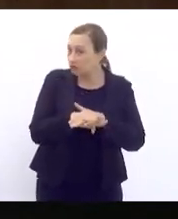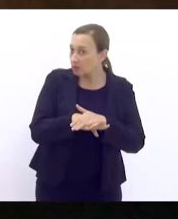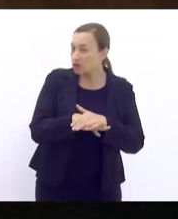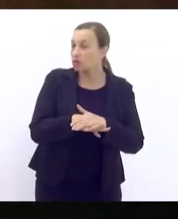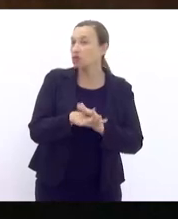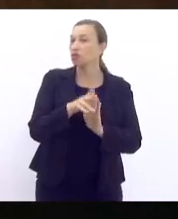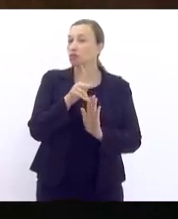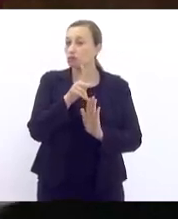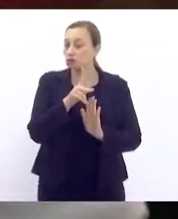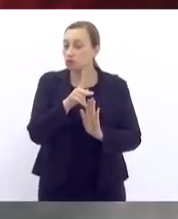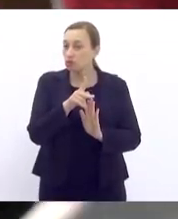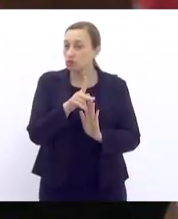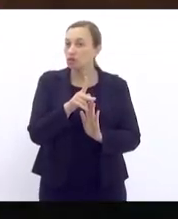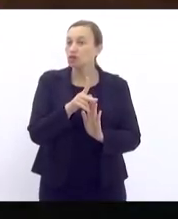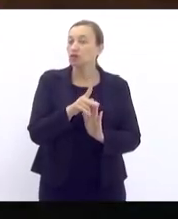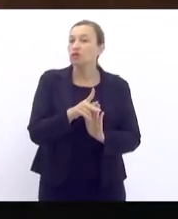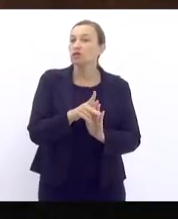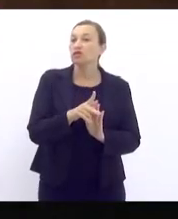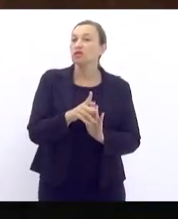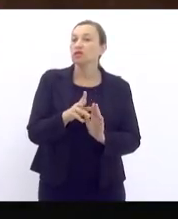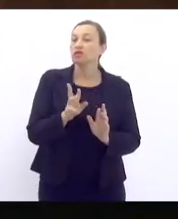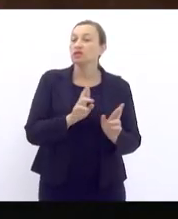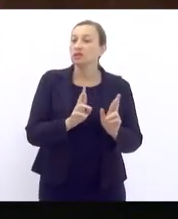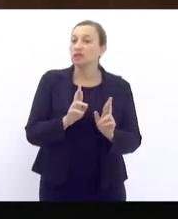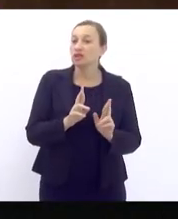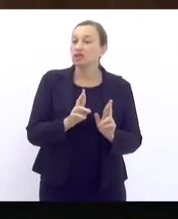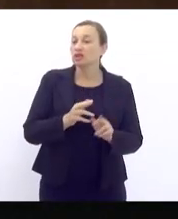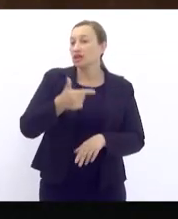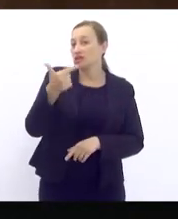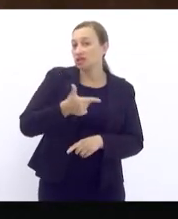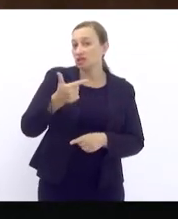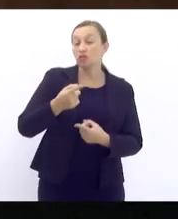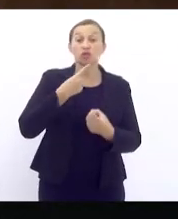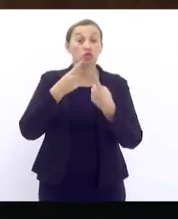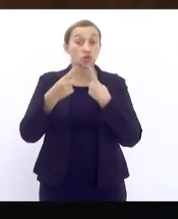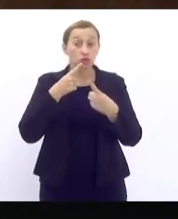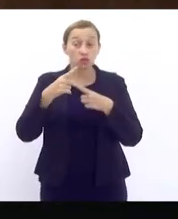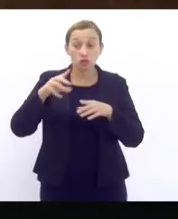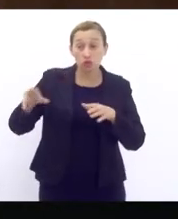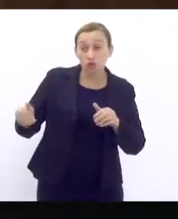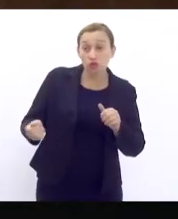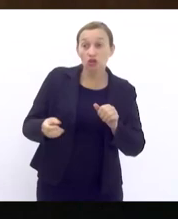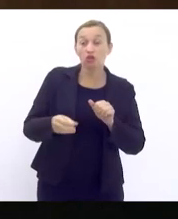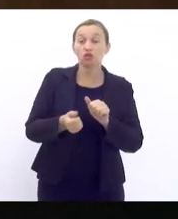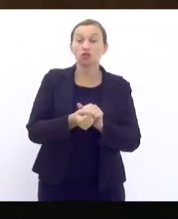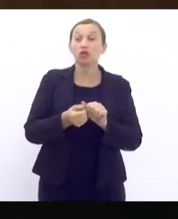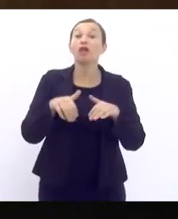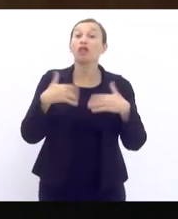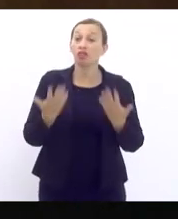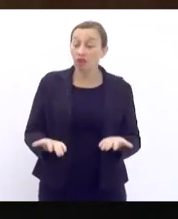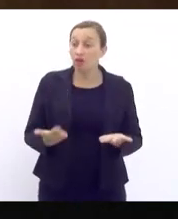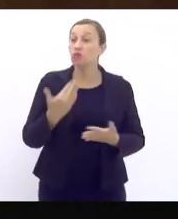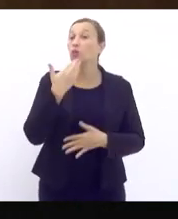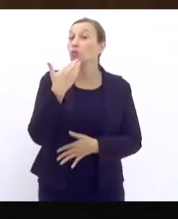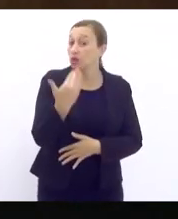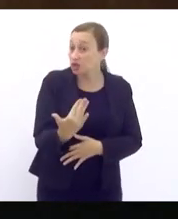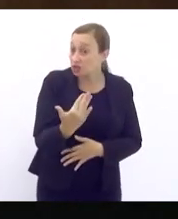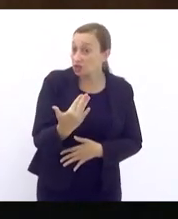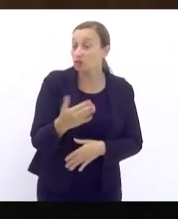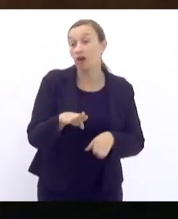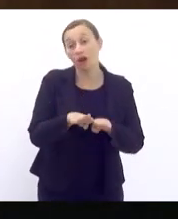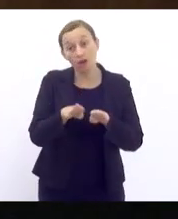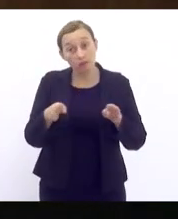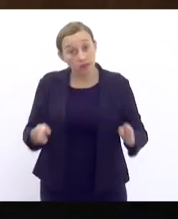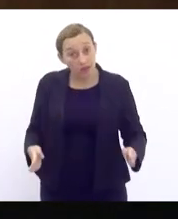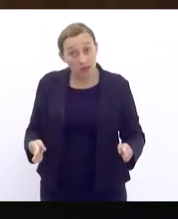processo, ele está na redação do vencido, segundo a discussão a ser emendada, então estou solicitando à mesa